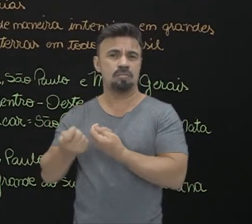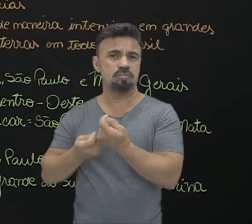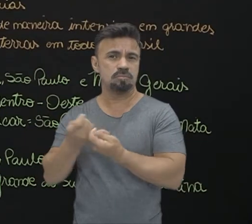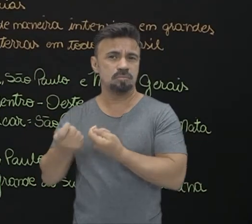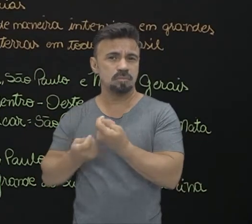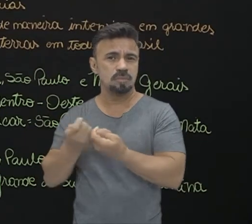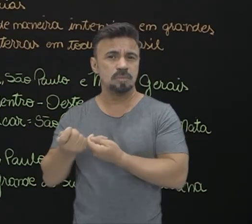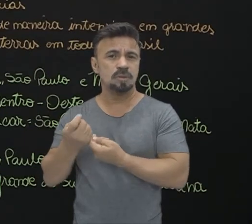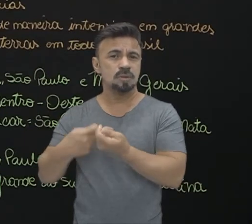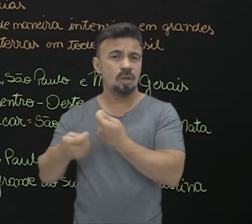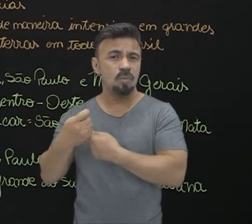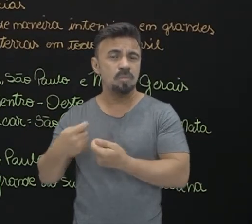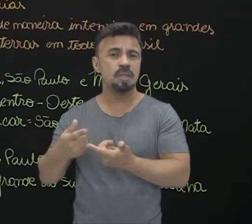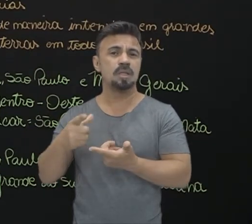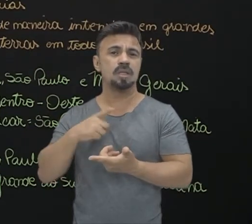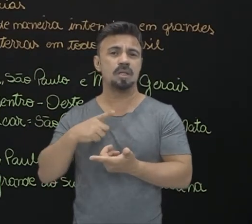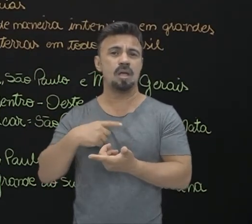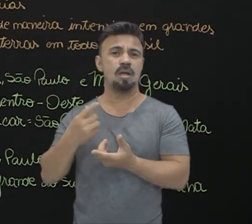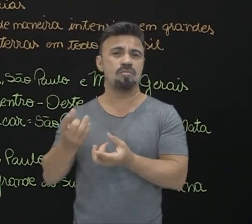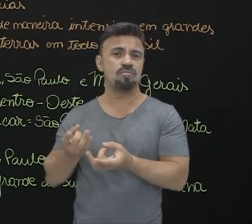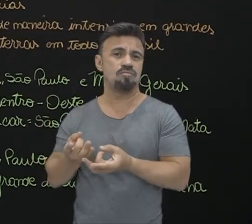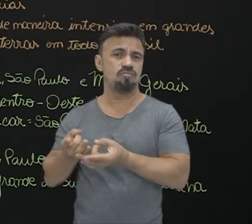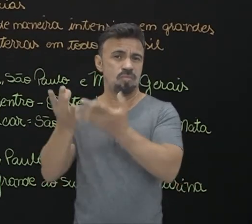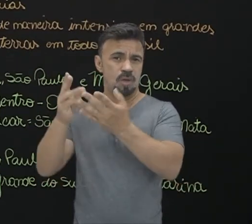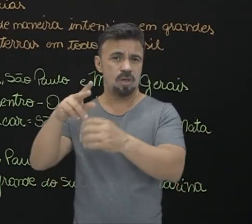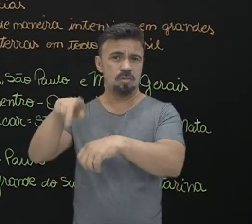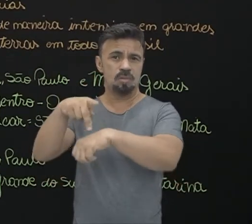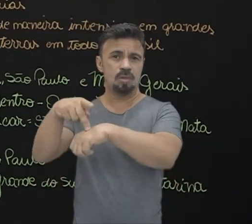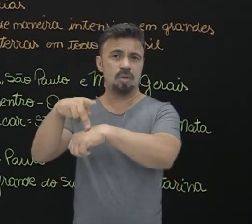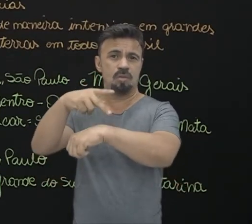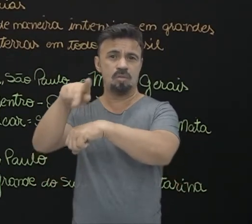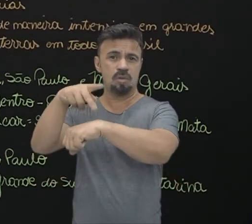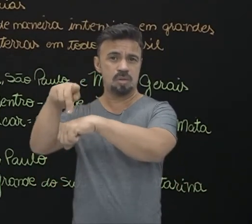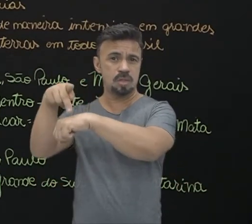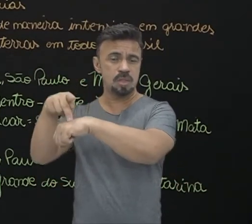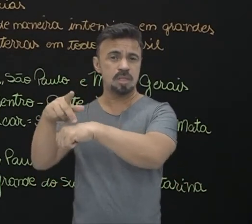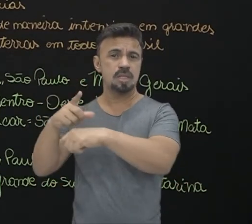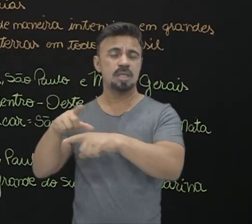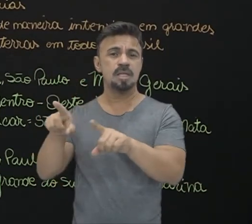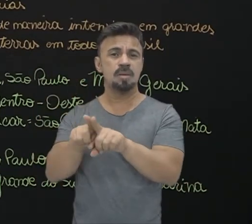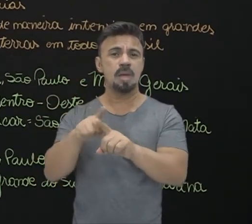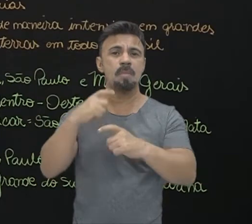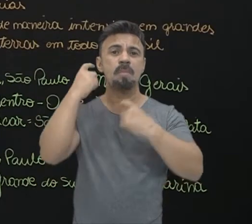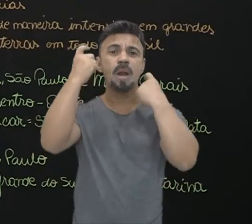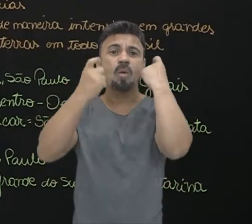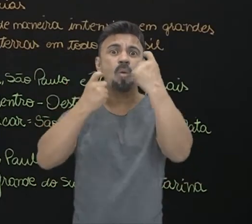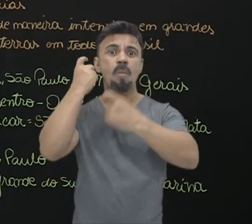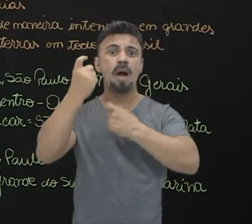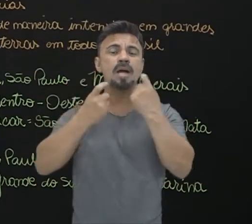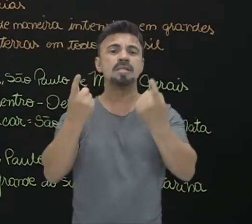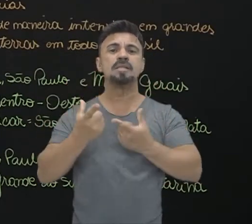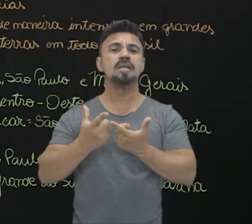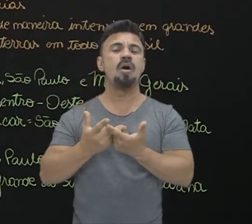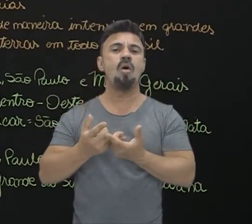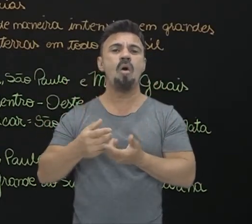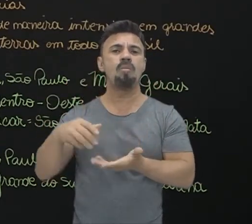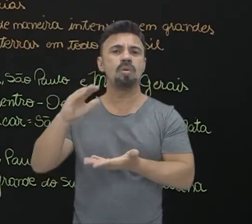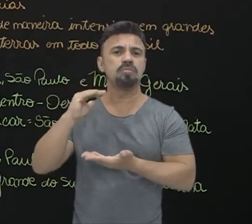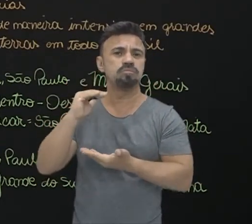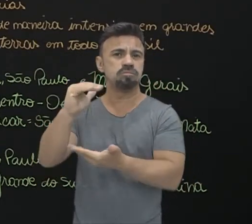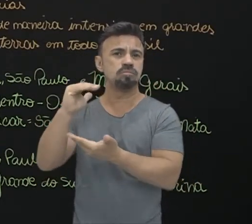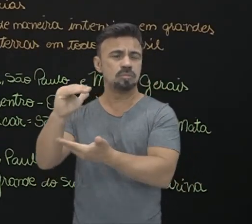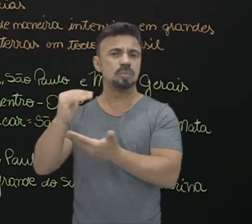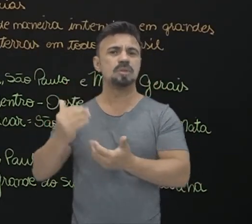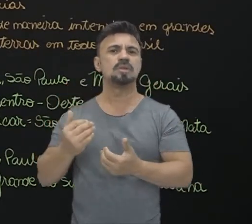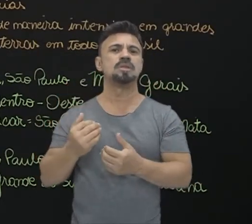agrária exportadora. Ela também vai ter uma preocupação de abastecer as indústrias? Sim,